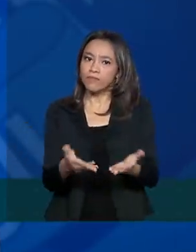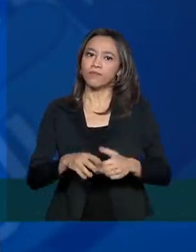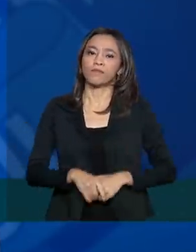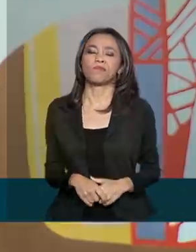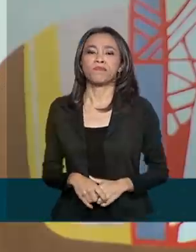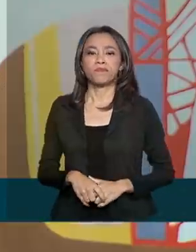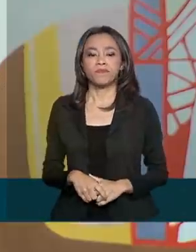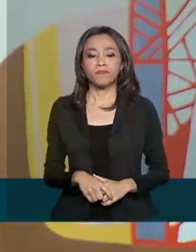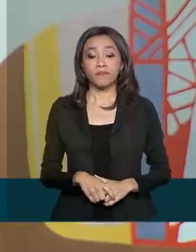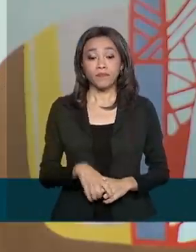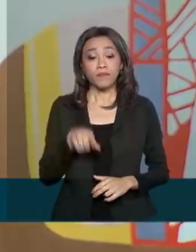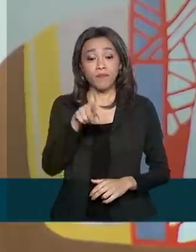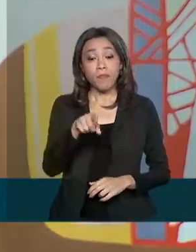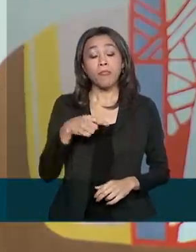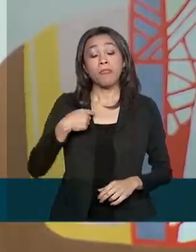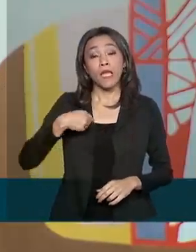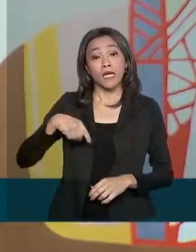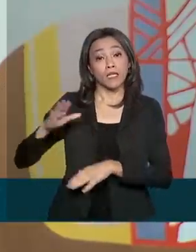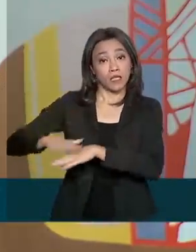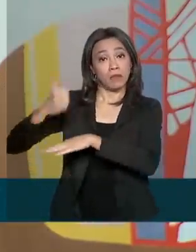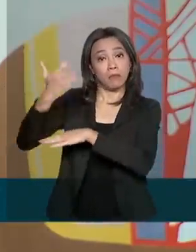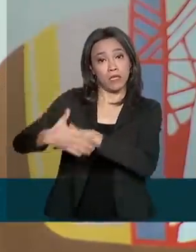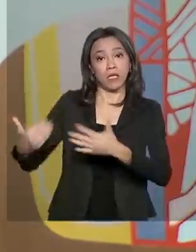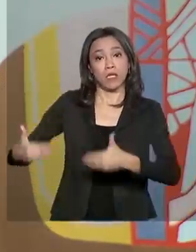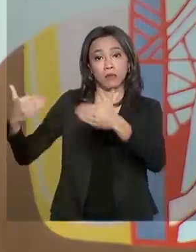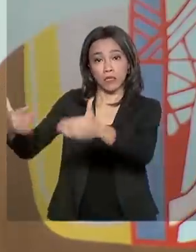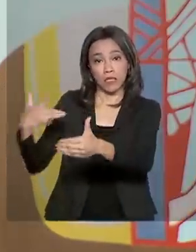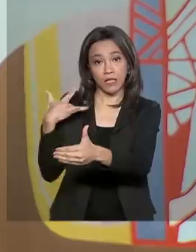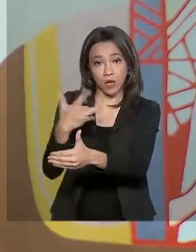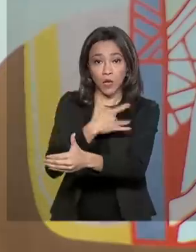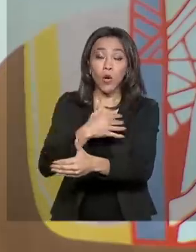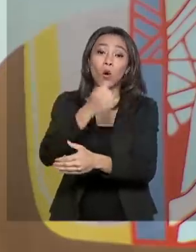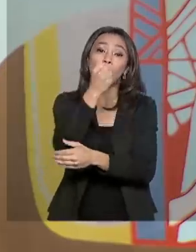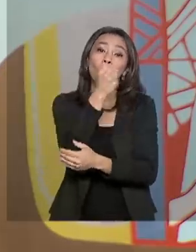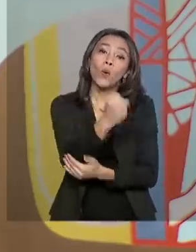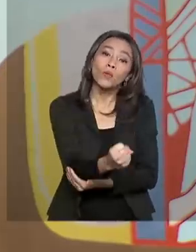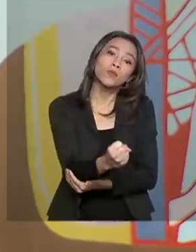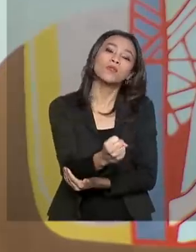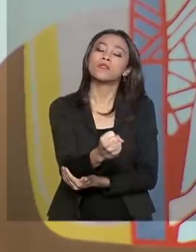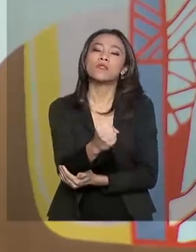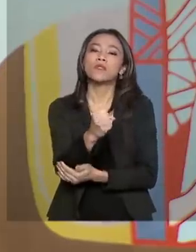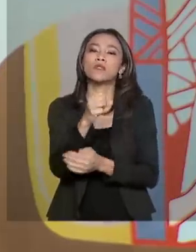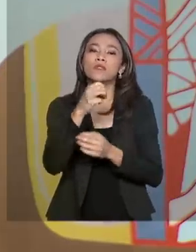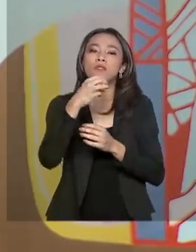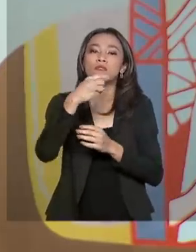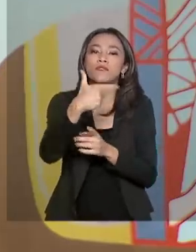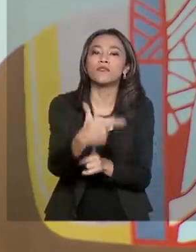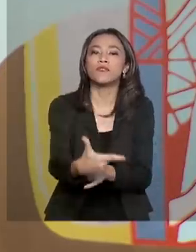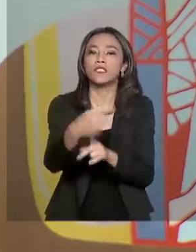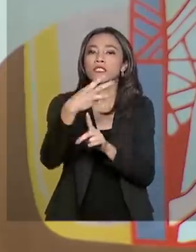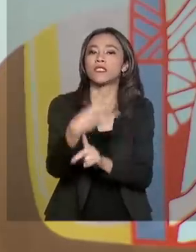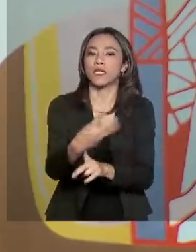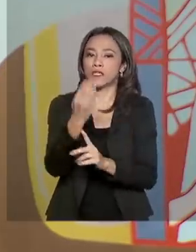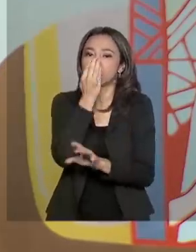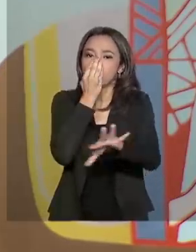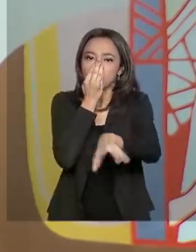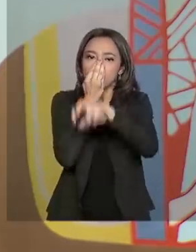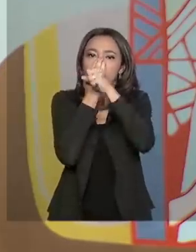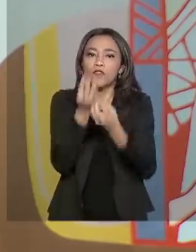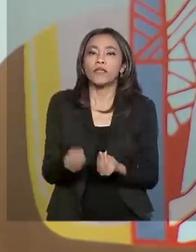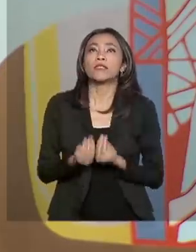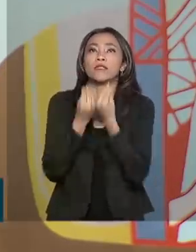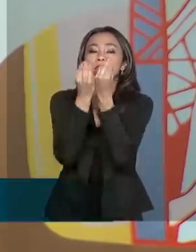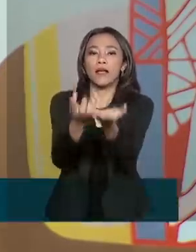-19. Ainda segundo o Ministério, 823 respiradores foram entregues a 16 estados.